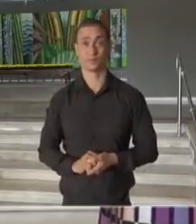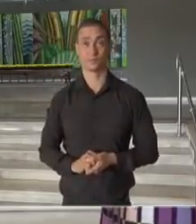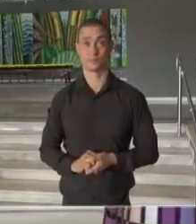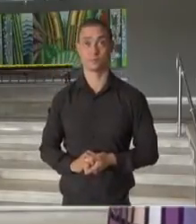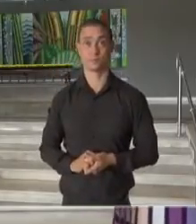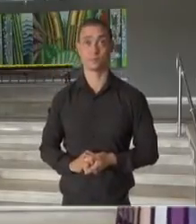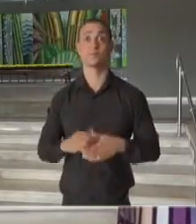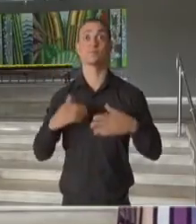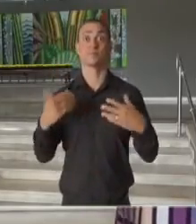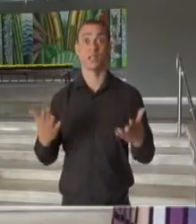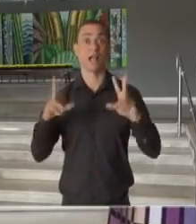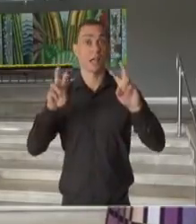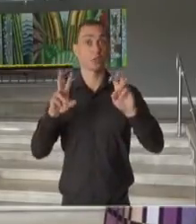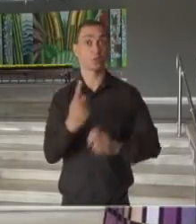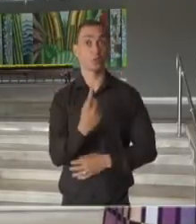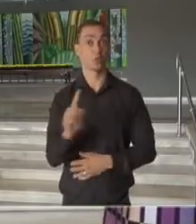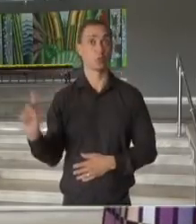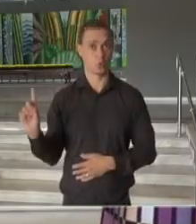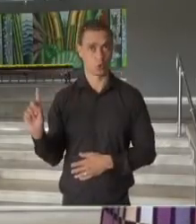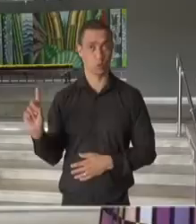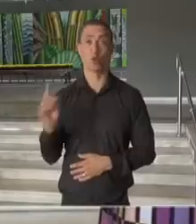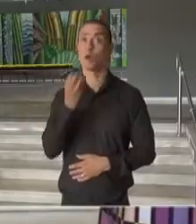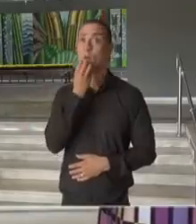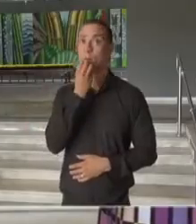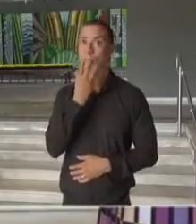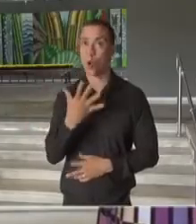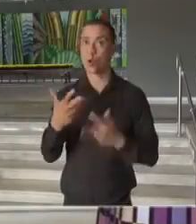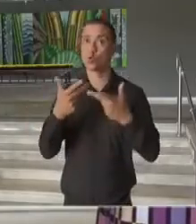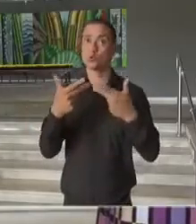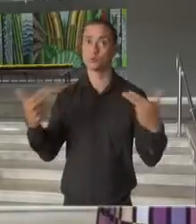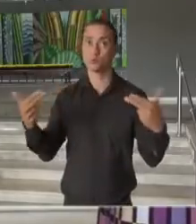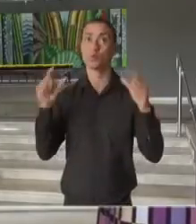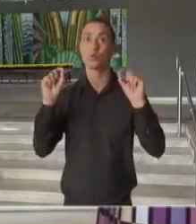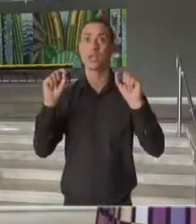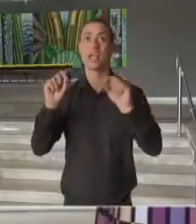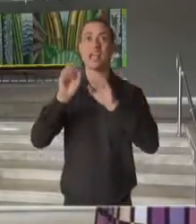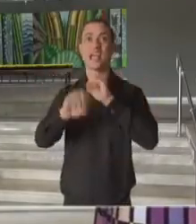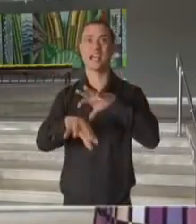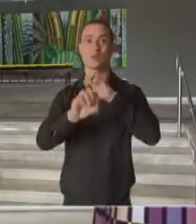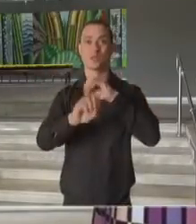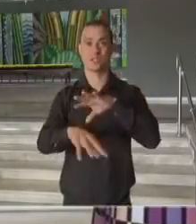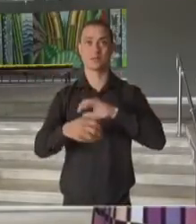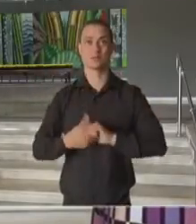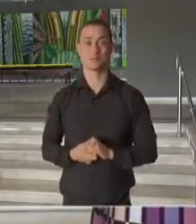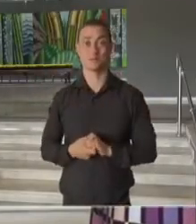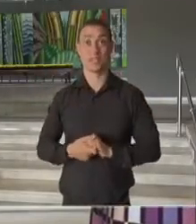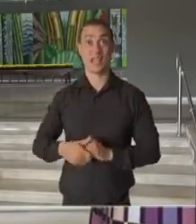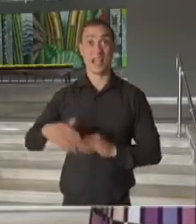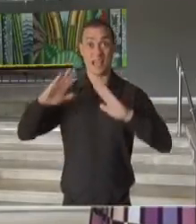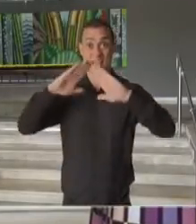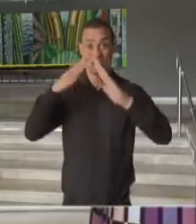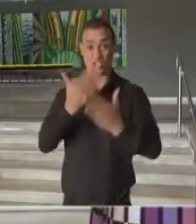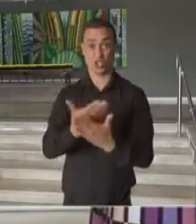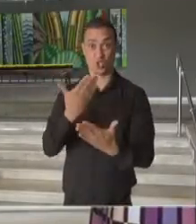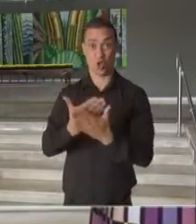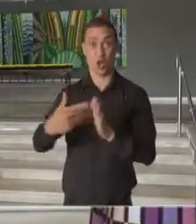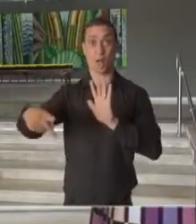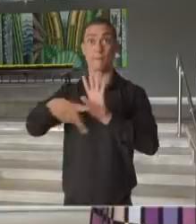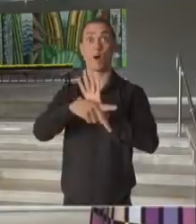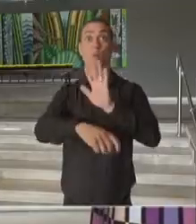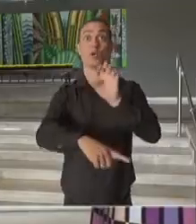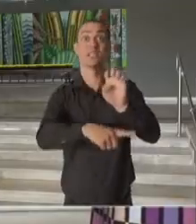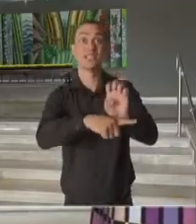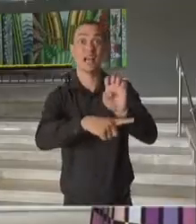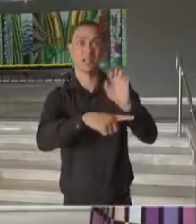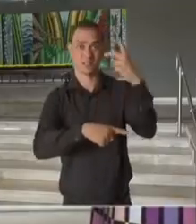E finalizando, a notícia sobre educação. A Rede Estadual de Ensino de São Paulo